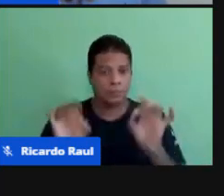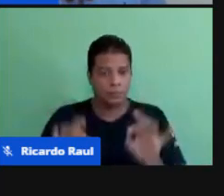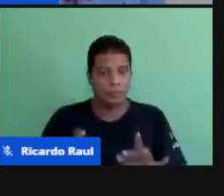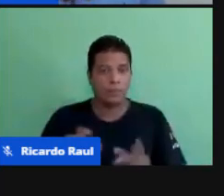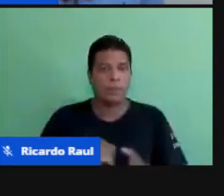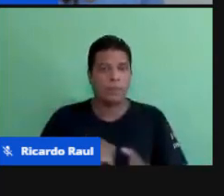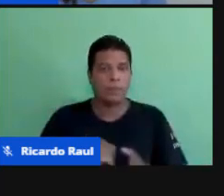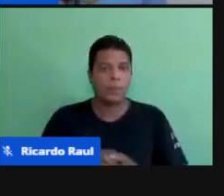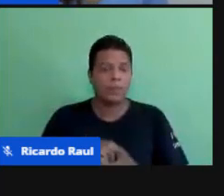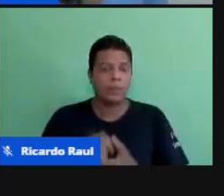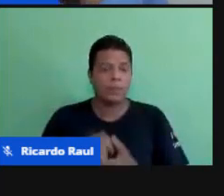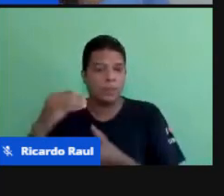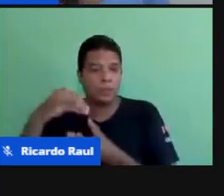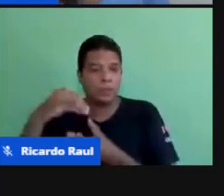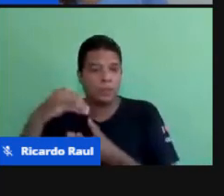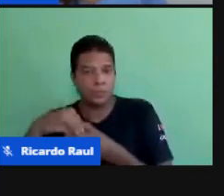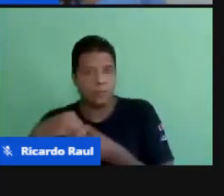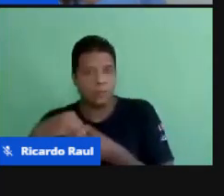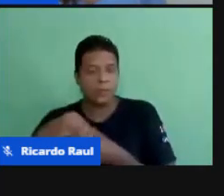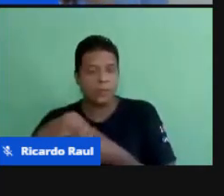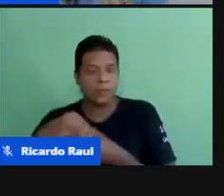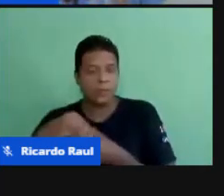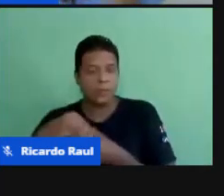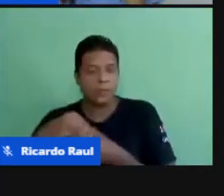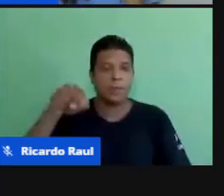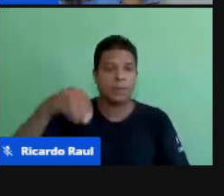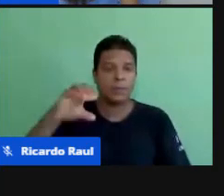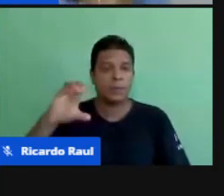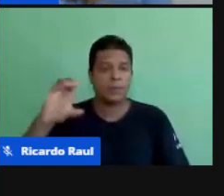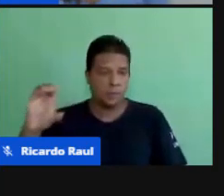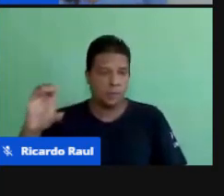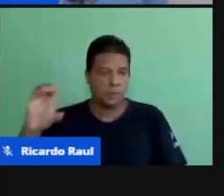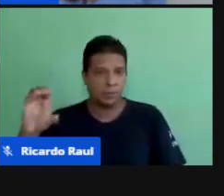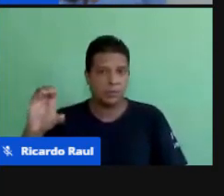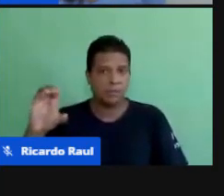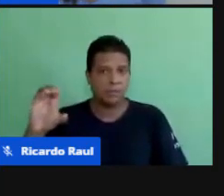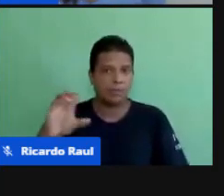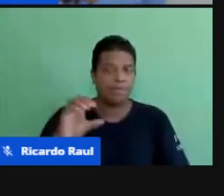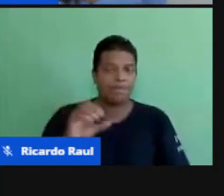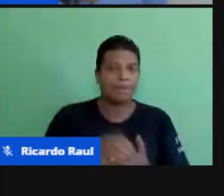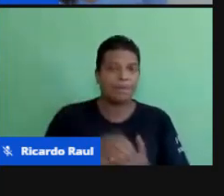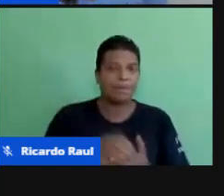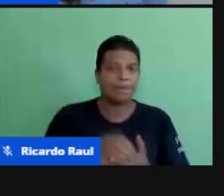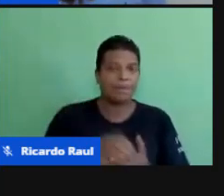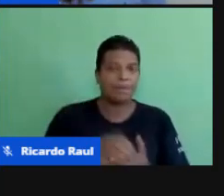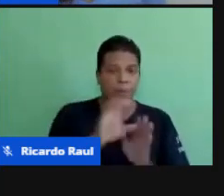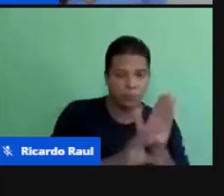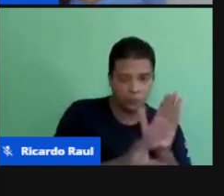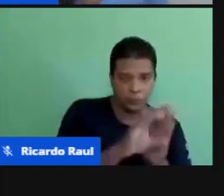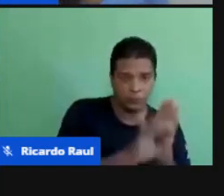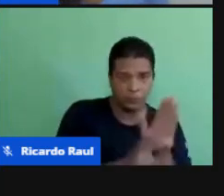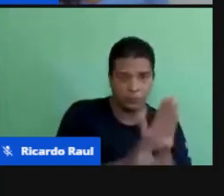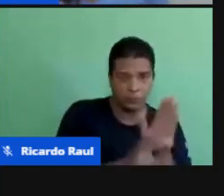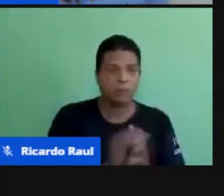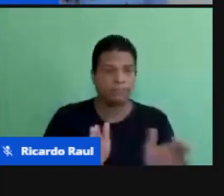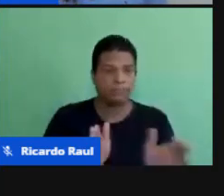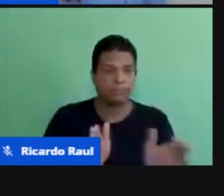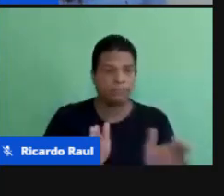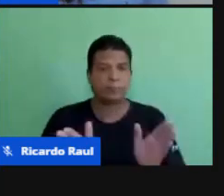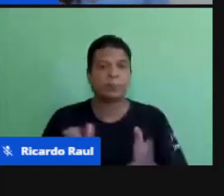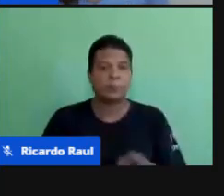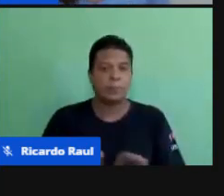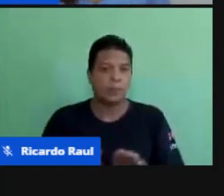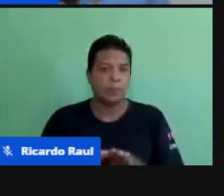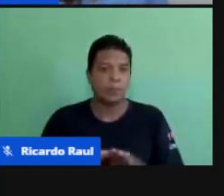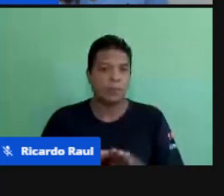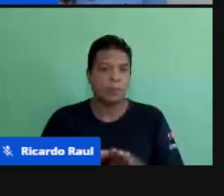Das diretrizes Da BNCC Inclusive Ela está No nosso Referencial Curricular Circunstancial Porque